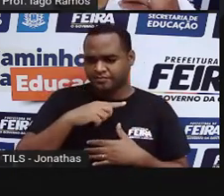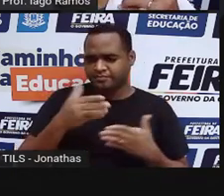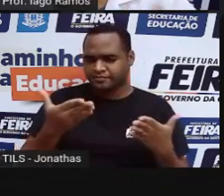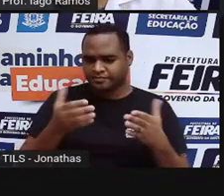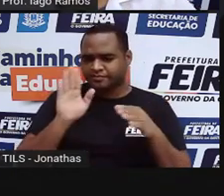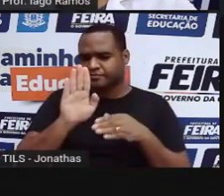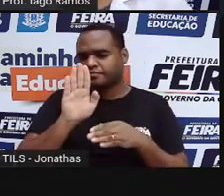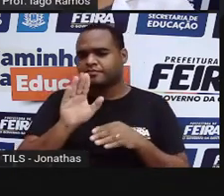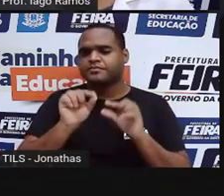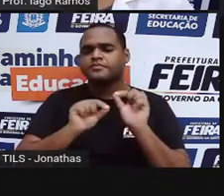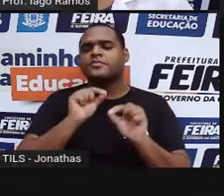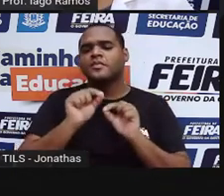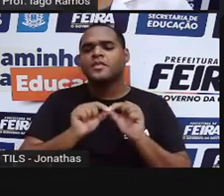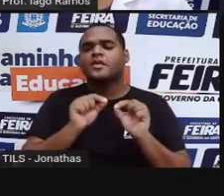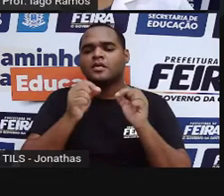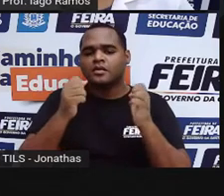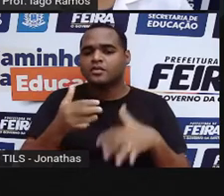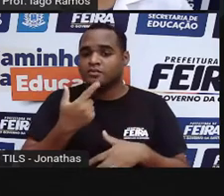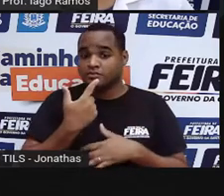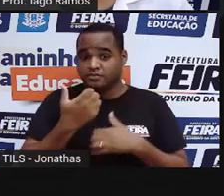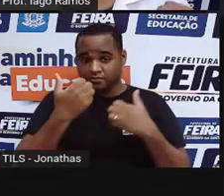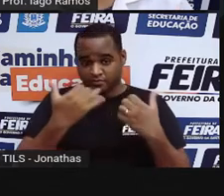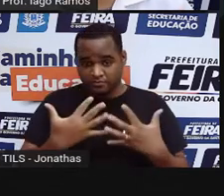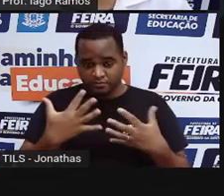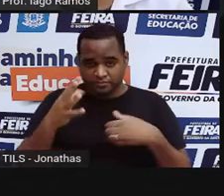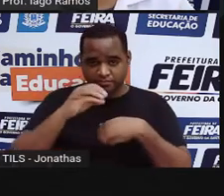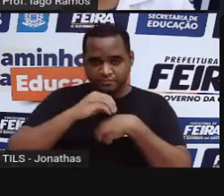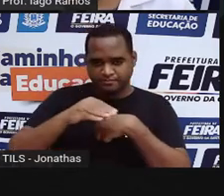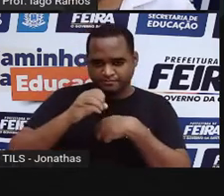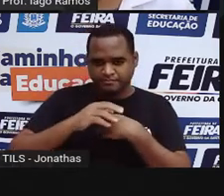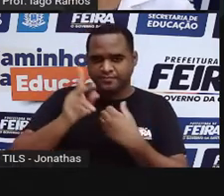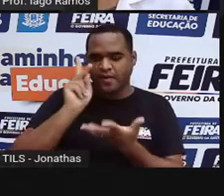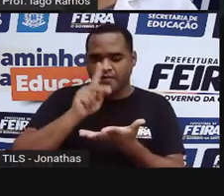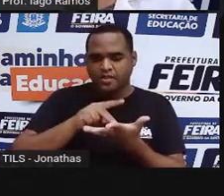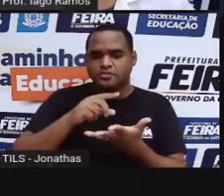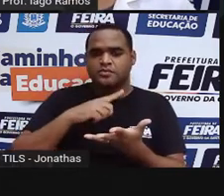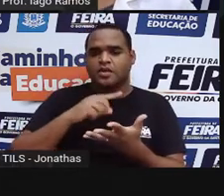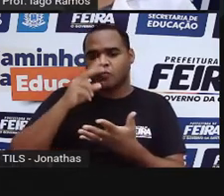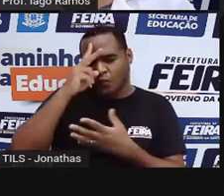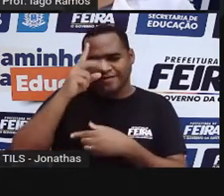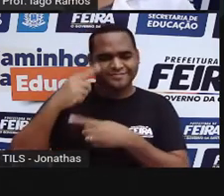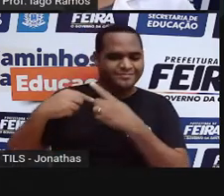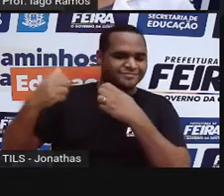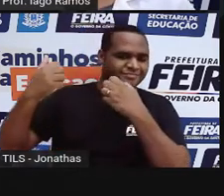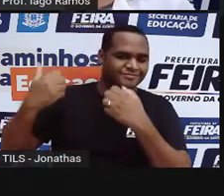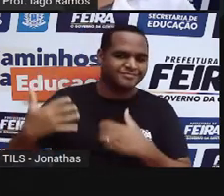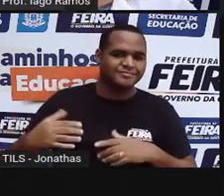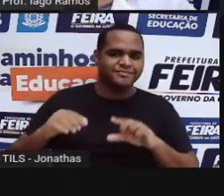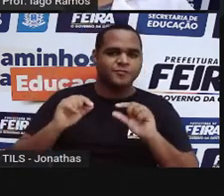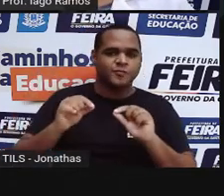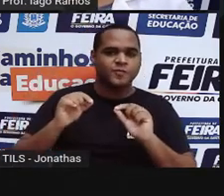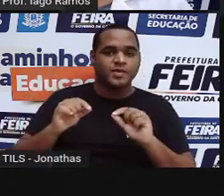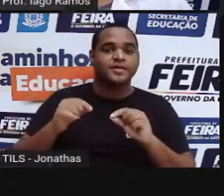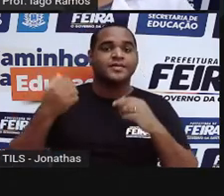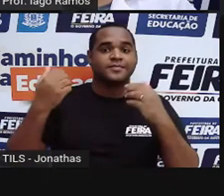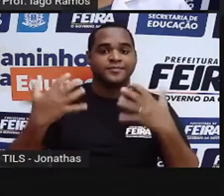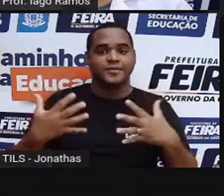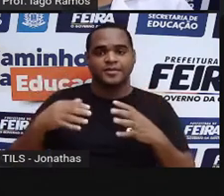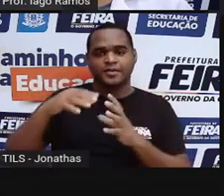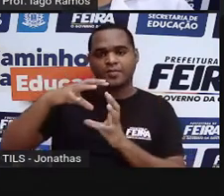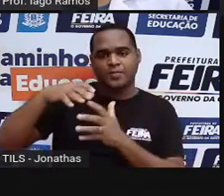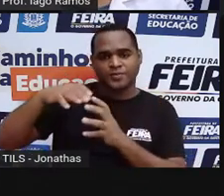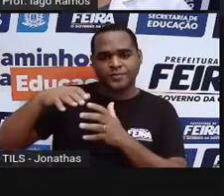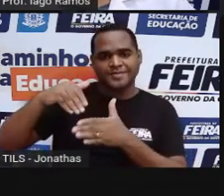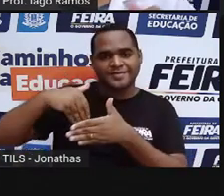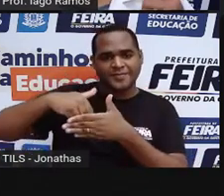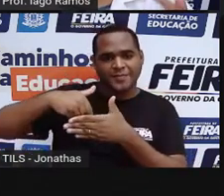quero falar para você, né, trazer aqui um fato histórico, né, que foi a nossa Copa do Mundo,